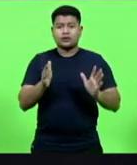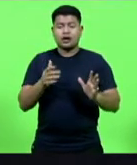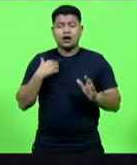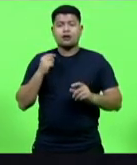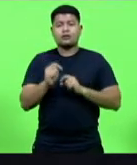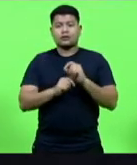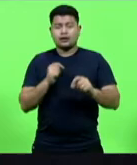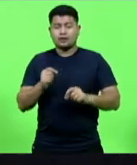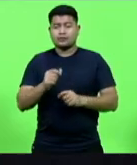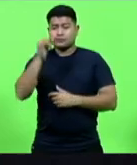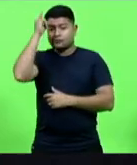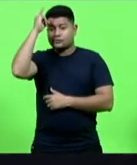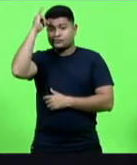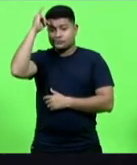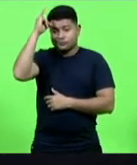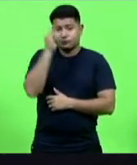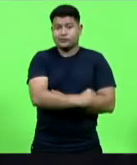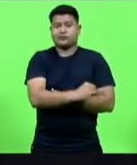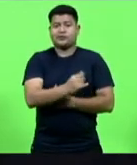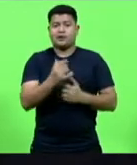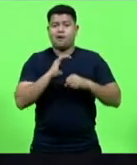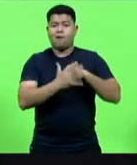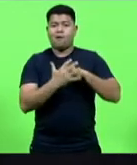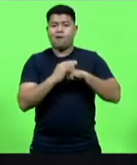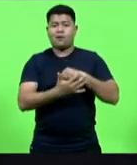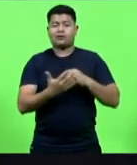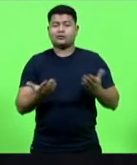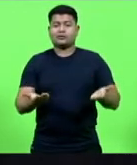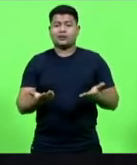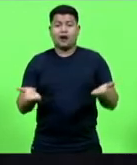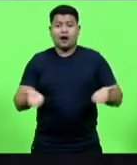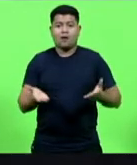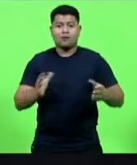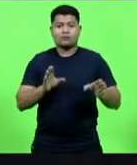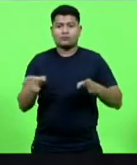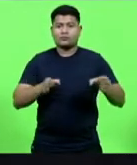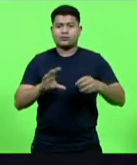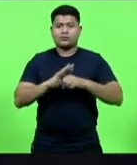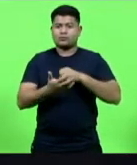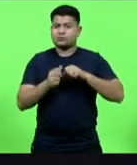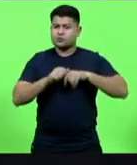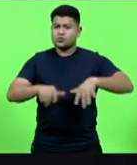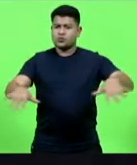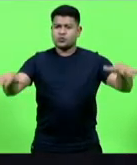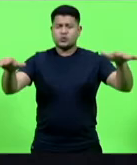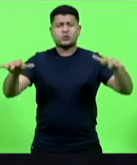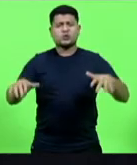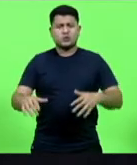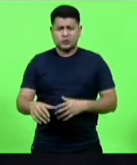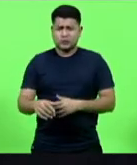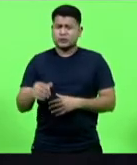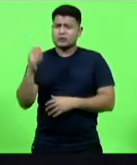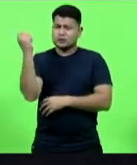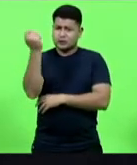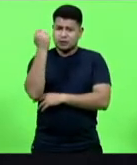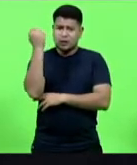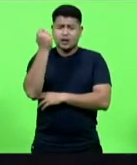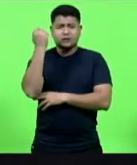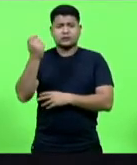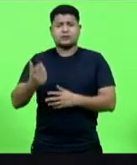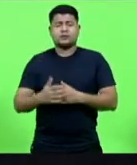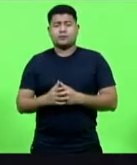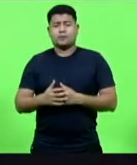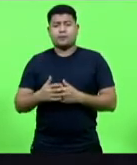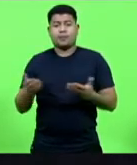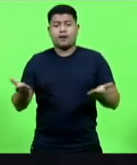pandemias mais terríveis que a humanidade já passou, numa crise sem precedentes que nós só